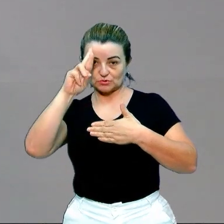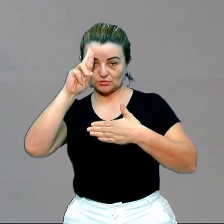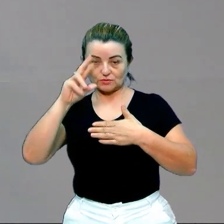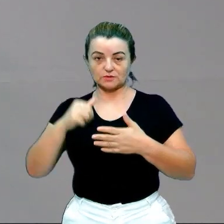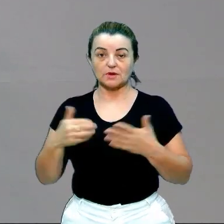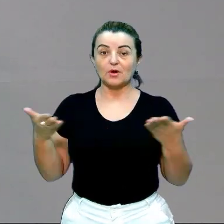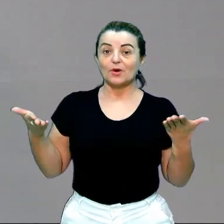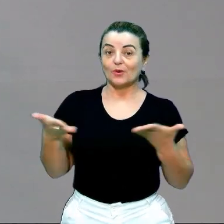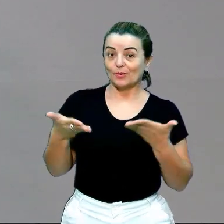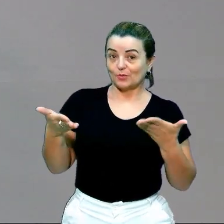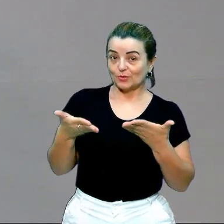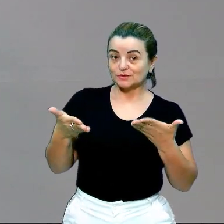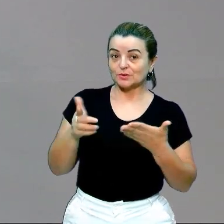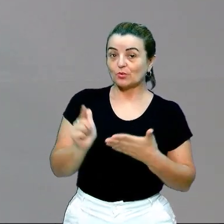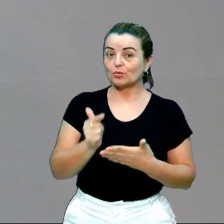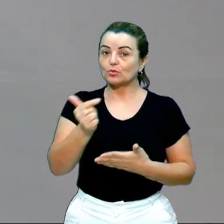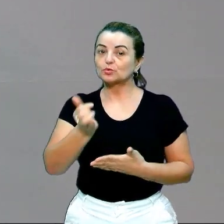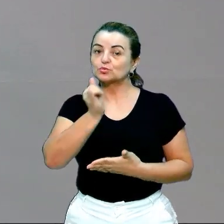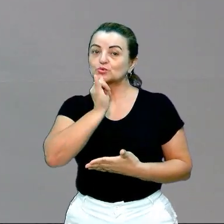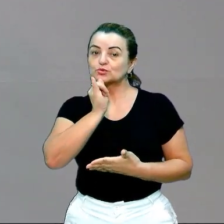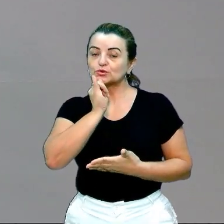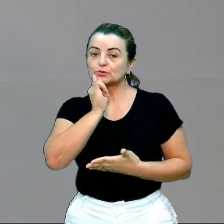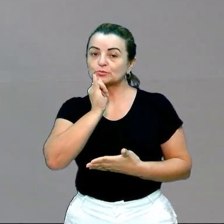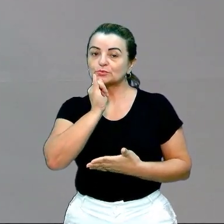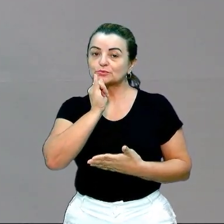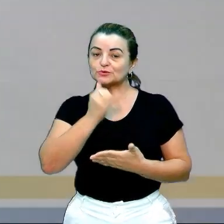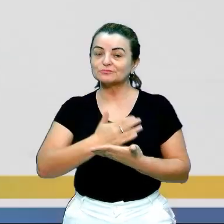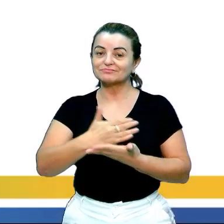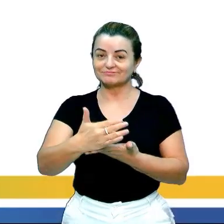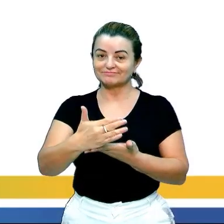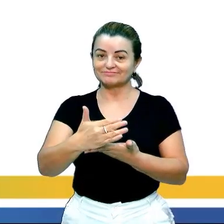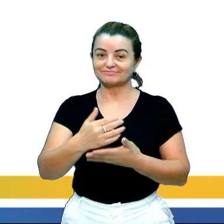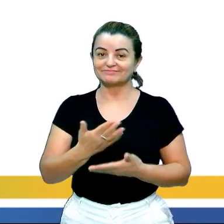iremos estudar outro tipo de introdução. Vamos à aula?